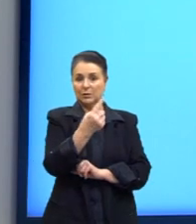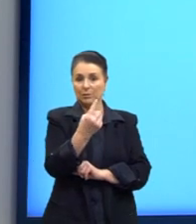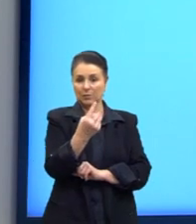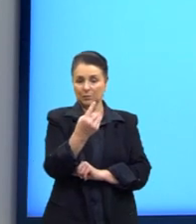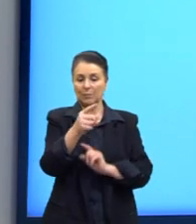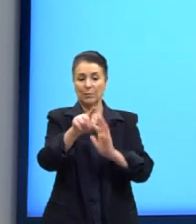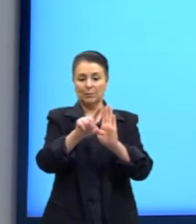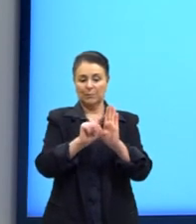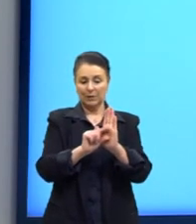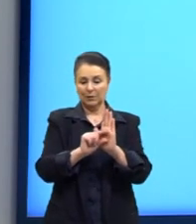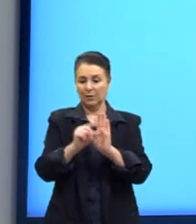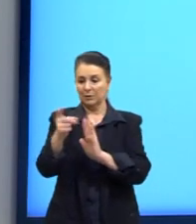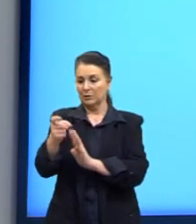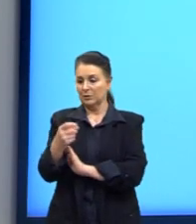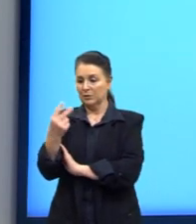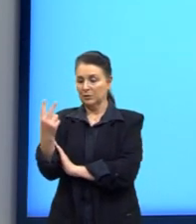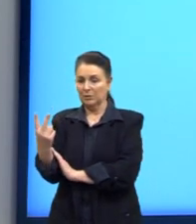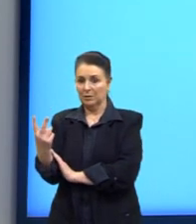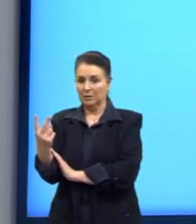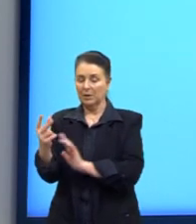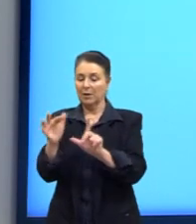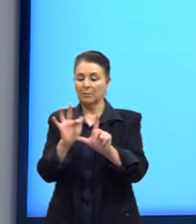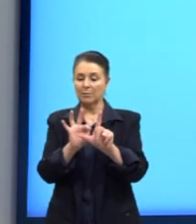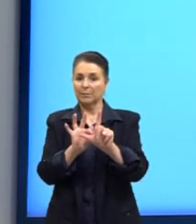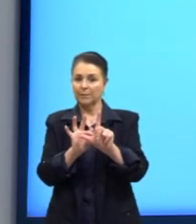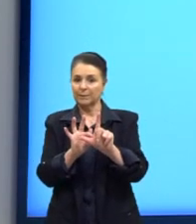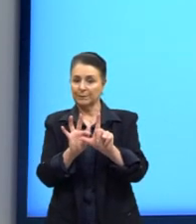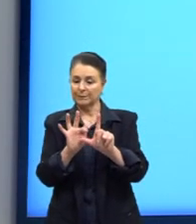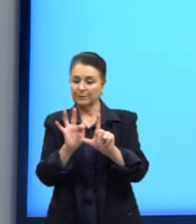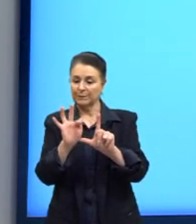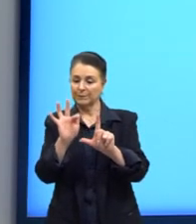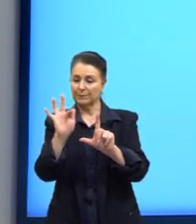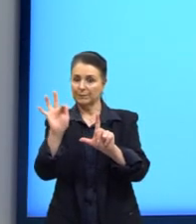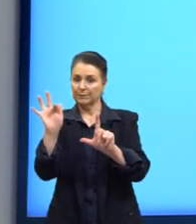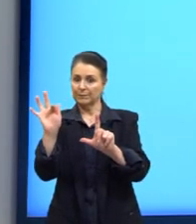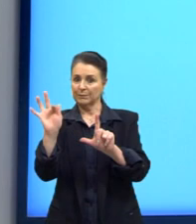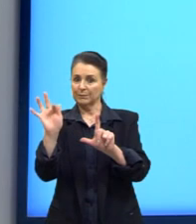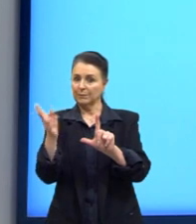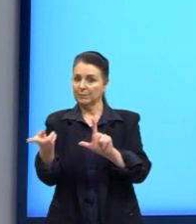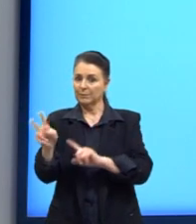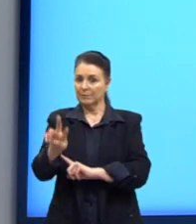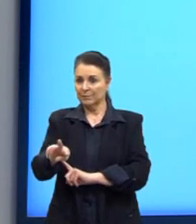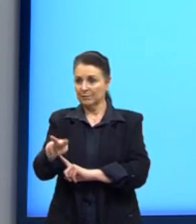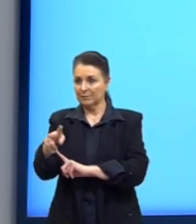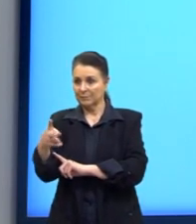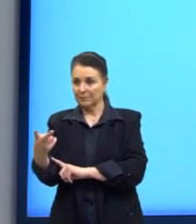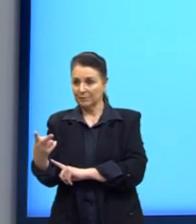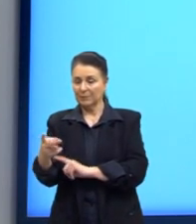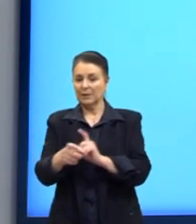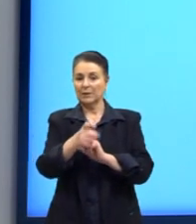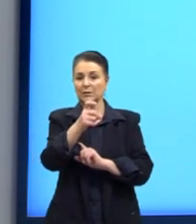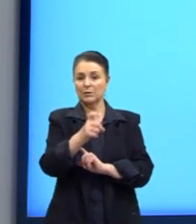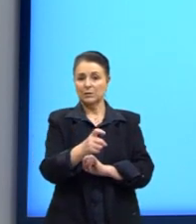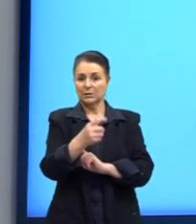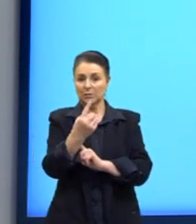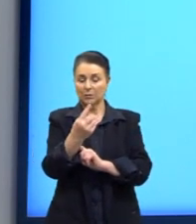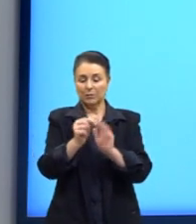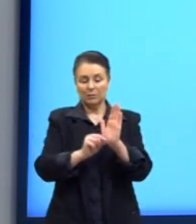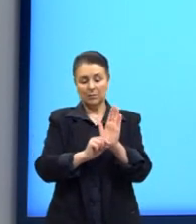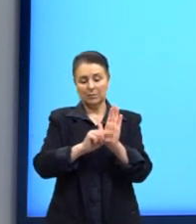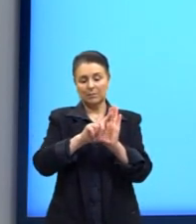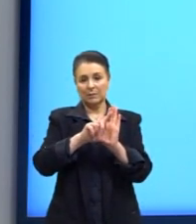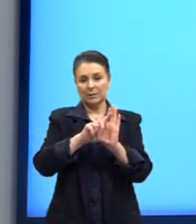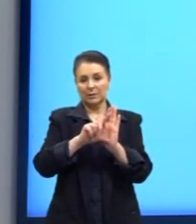que x2, porém a função vai ter um crescimento contrário. A função para x1 vai ser maior